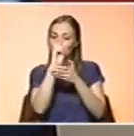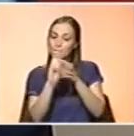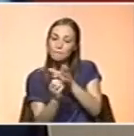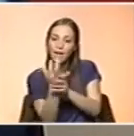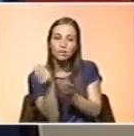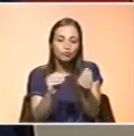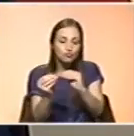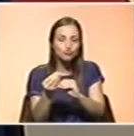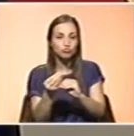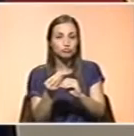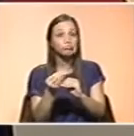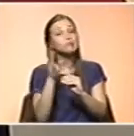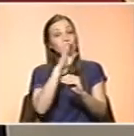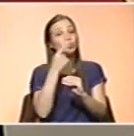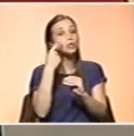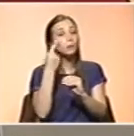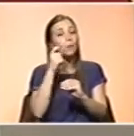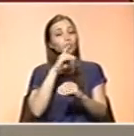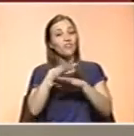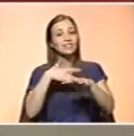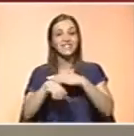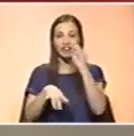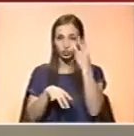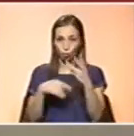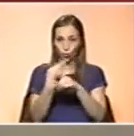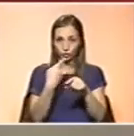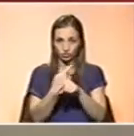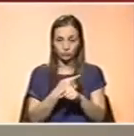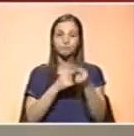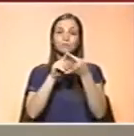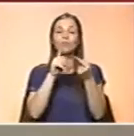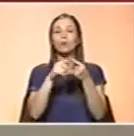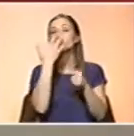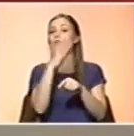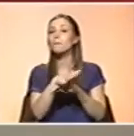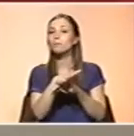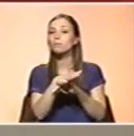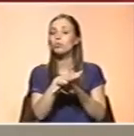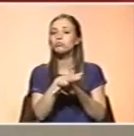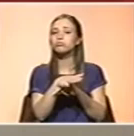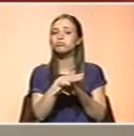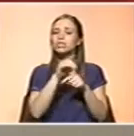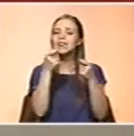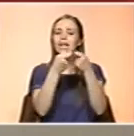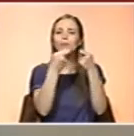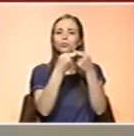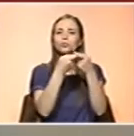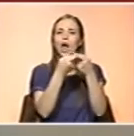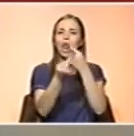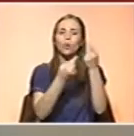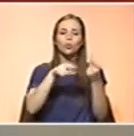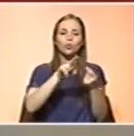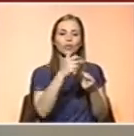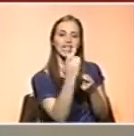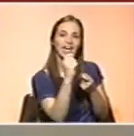possível fazer-se três coisas. É possível, por exemplo, cruzar-se variedades que, umas mais nutritivas com